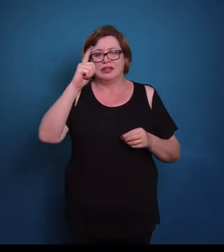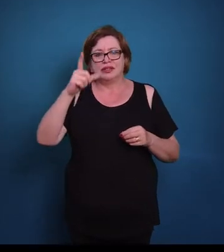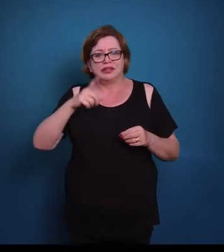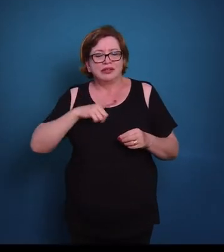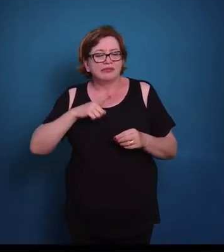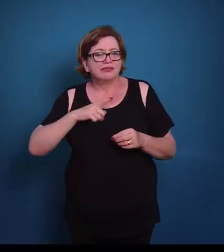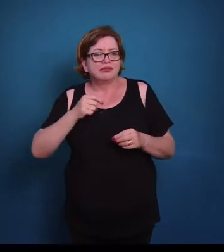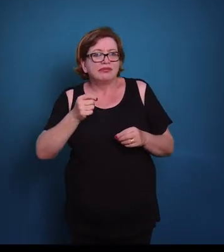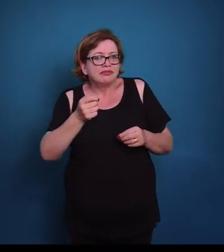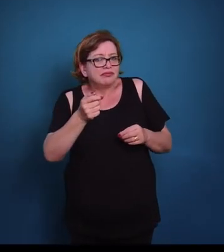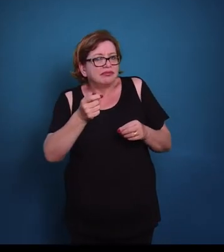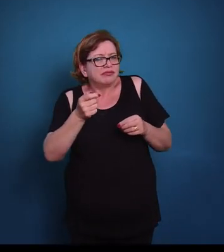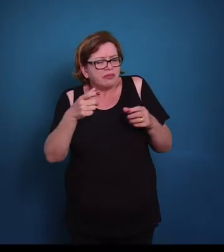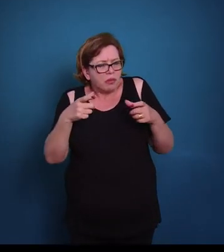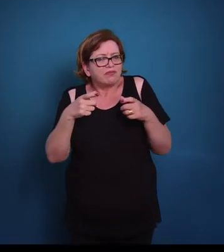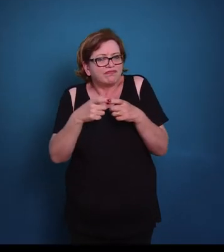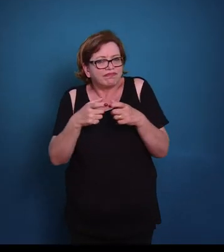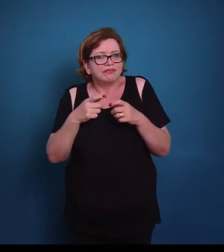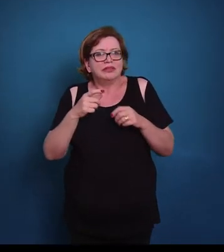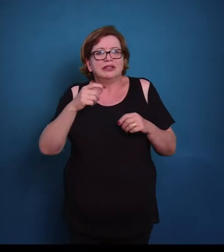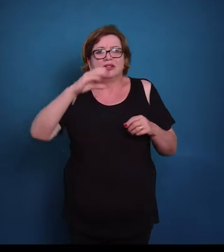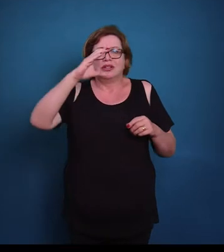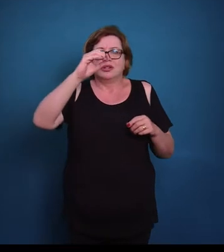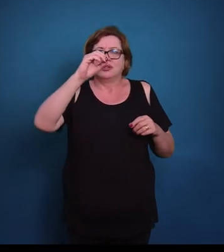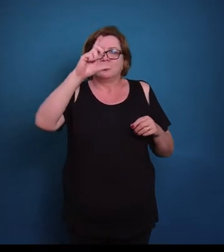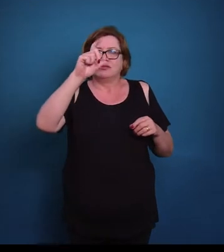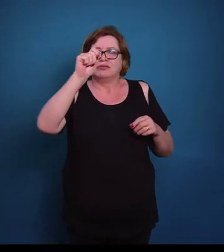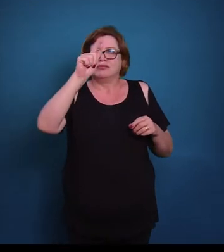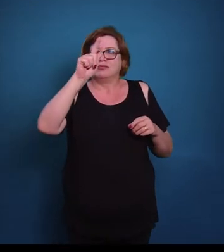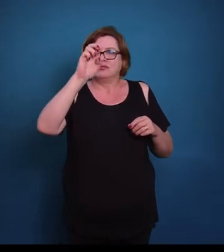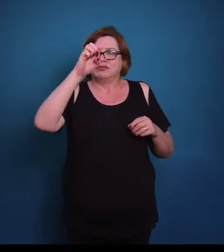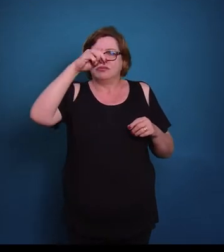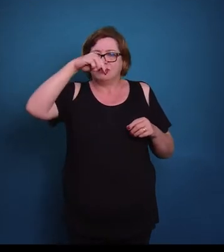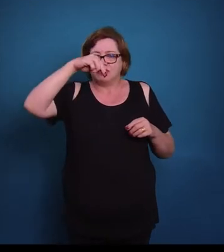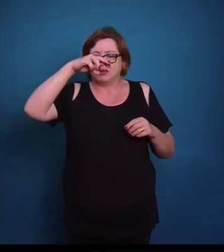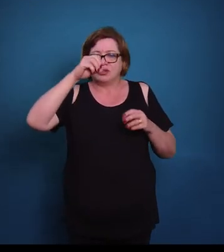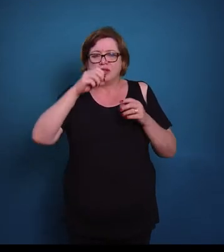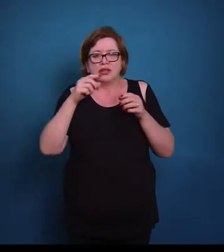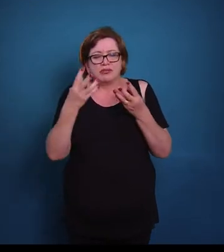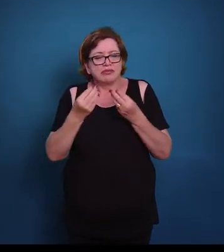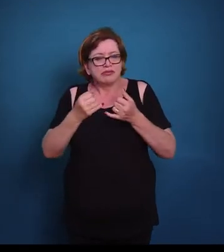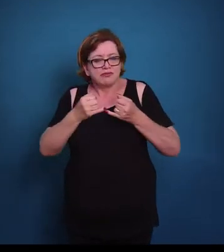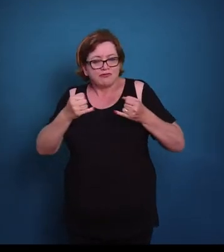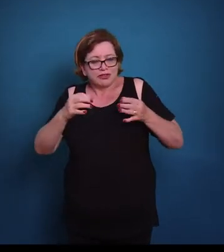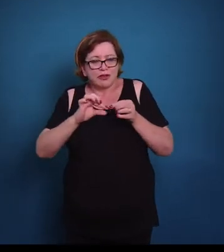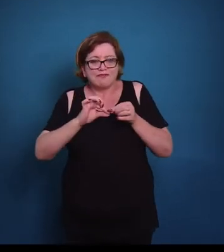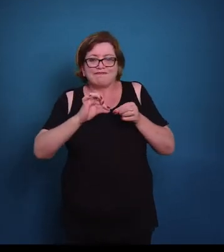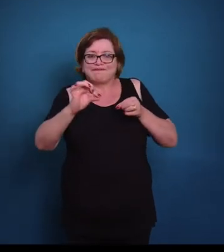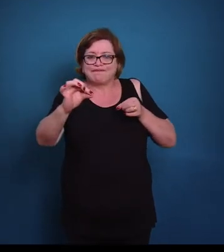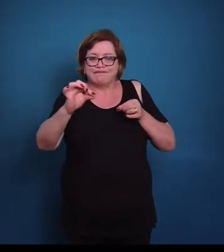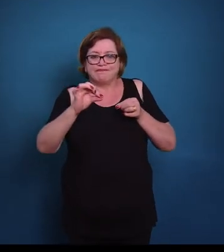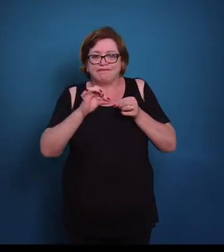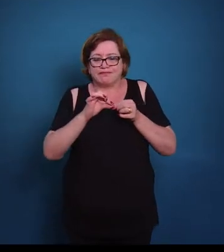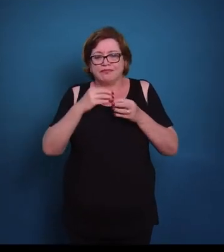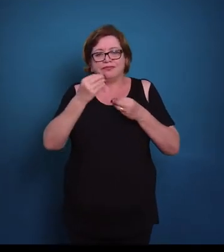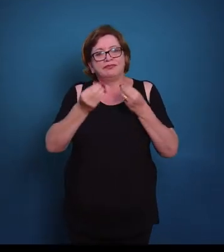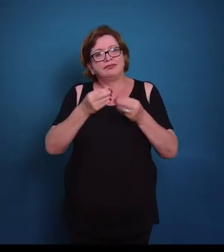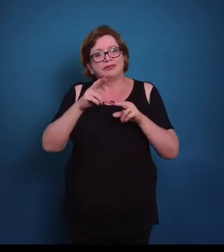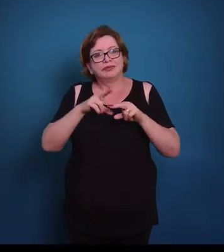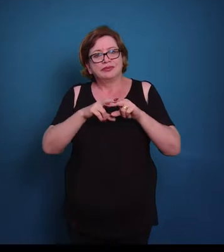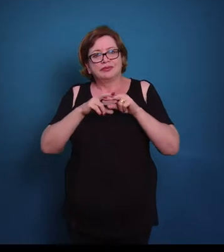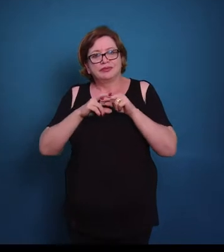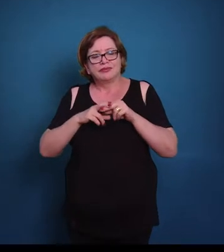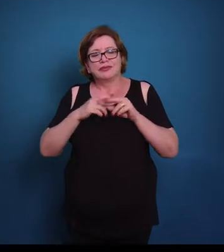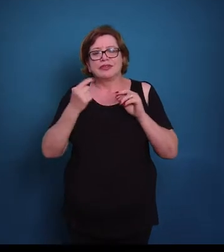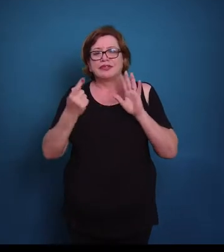colágeno, e uma quantidade maior de fibras elásticas, então dando a característica elástica para essa cartilagem. Então aqui nós